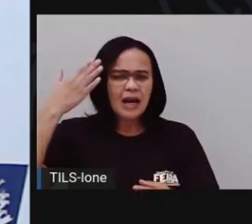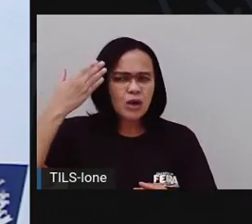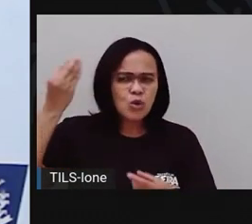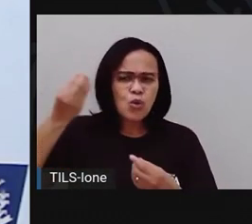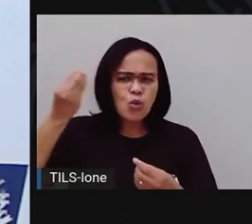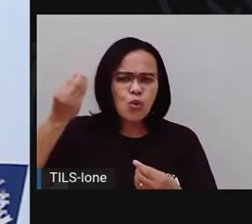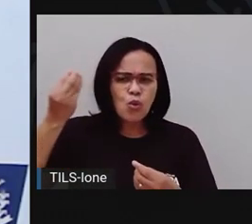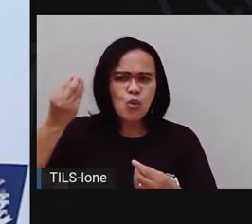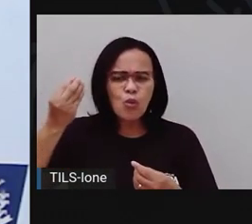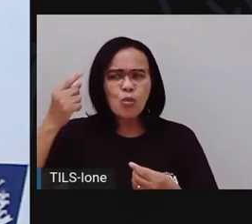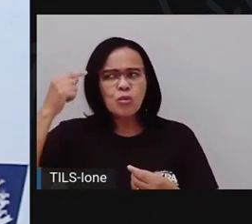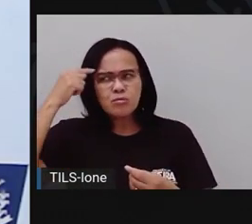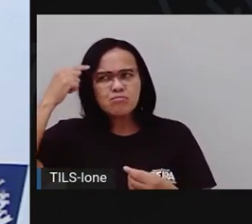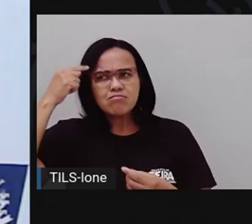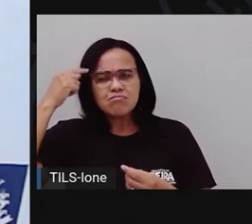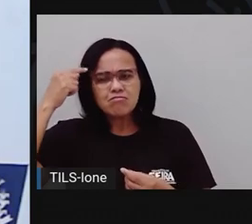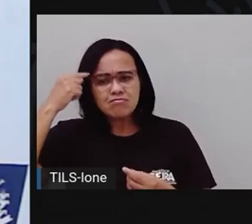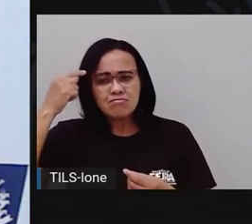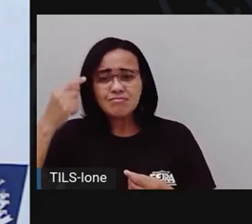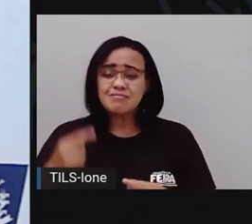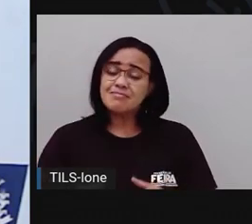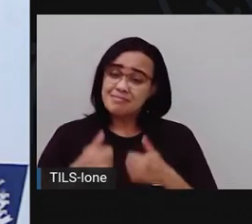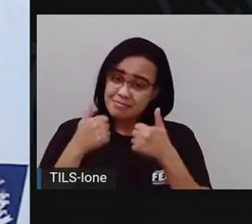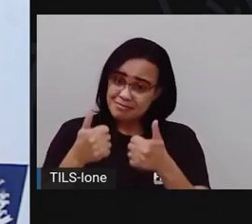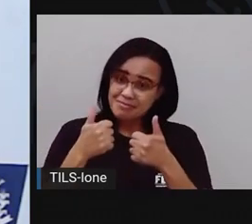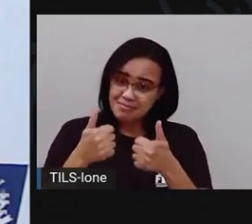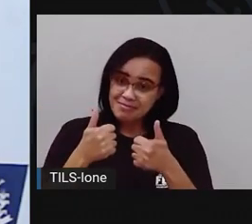Vocês vão ver como vai ficar fofo o meu coração.